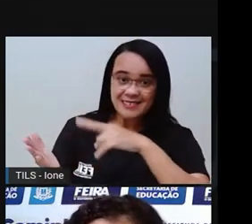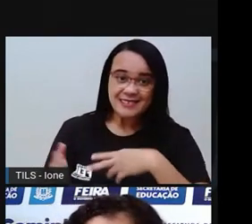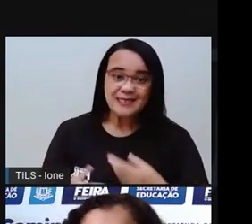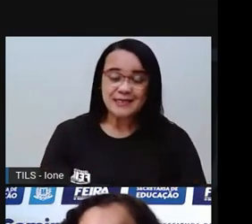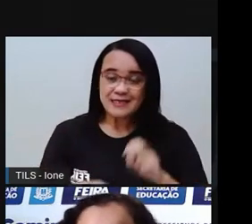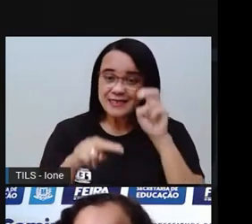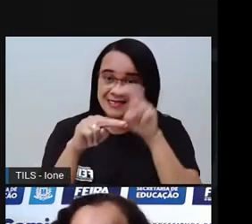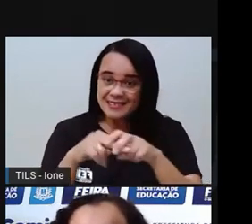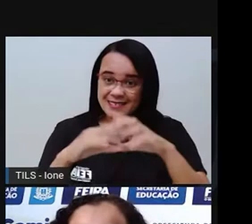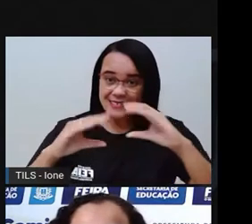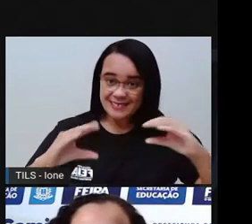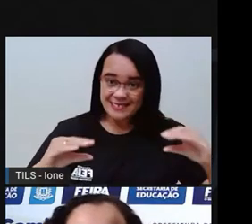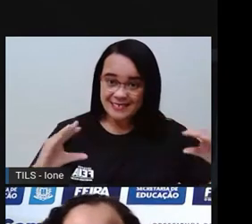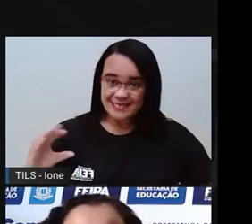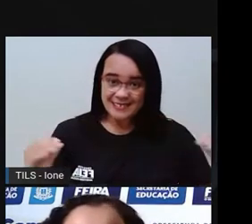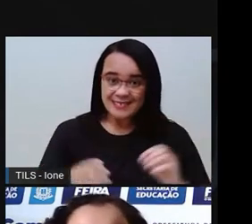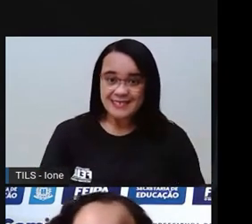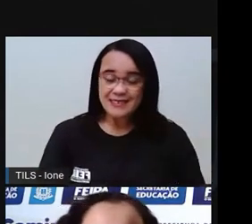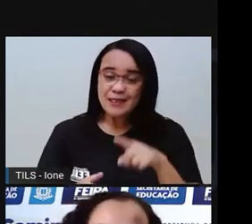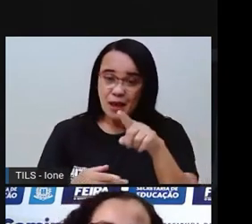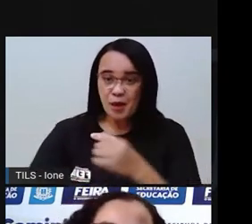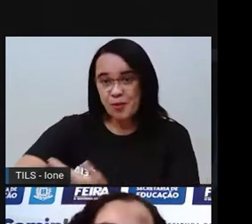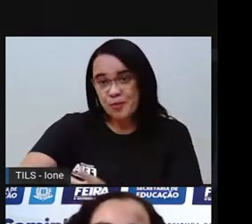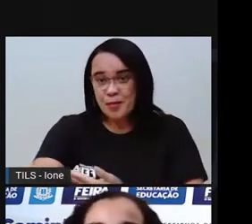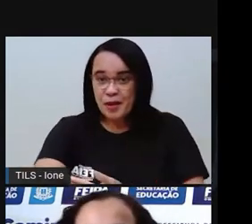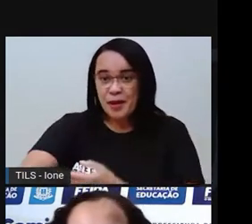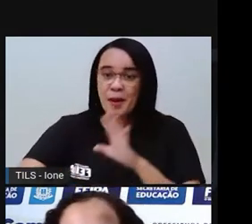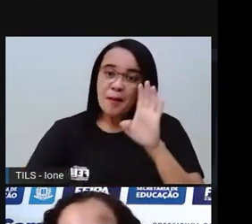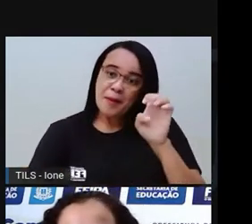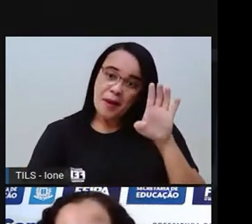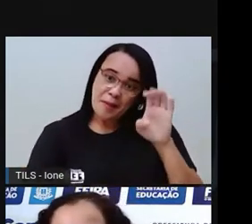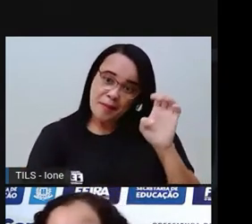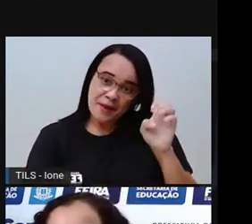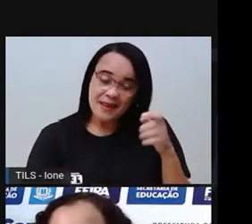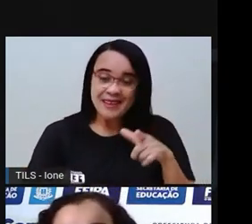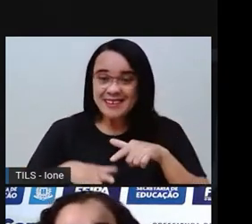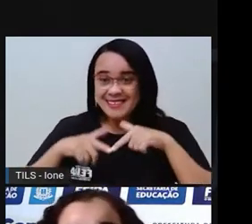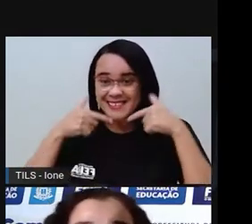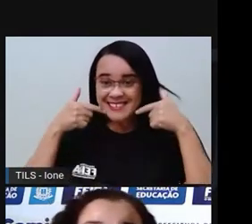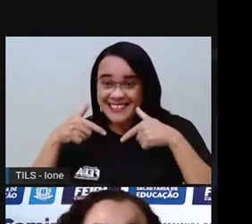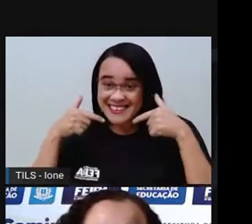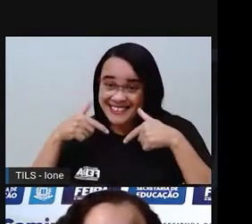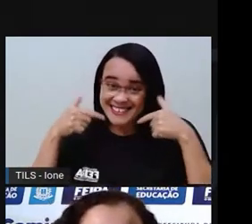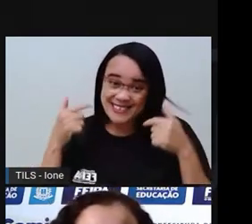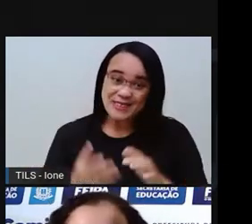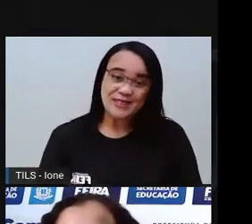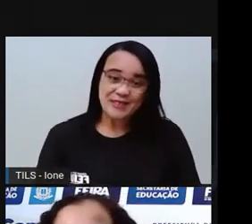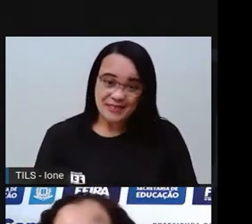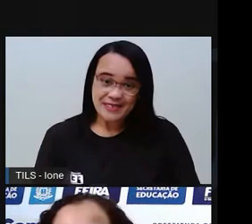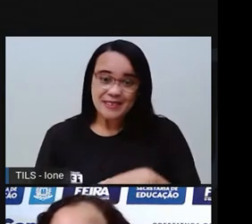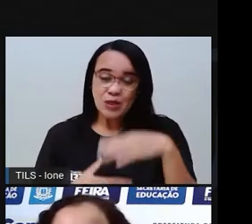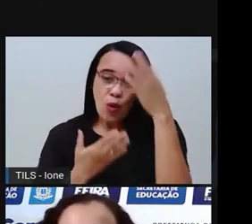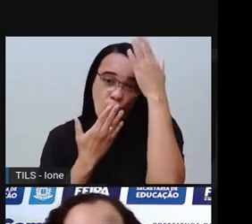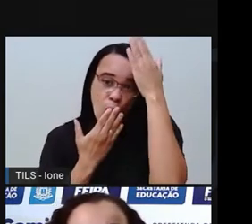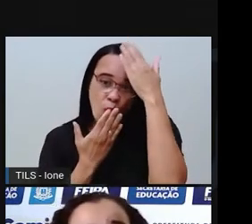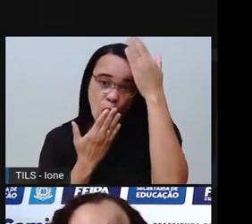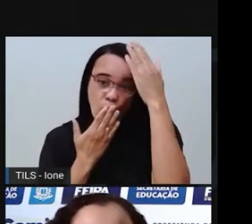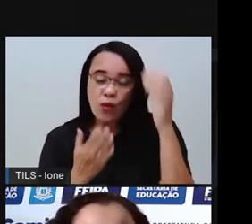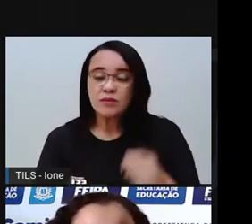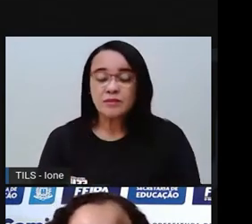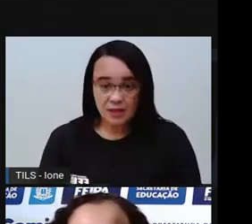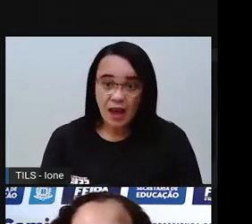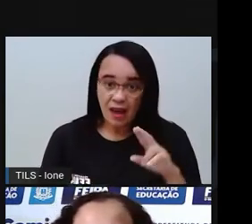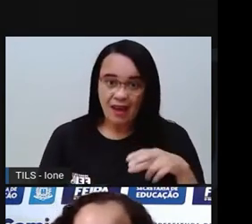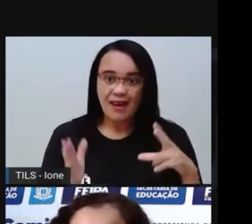né? Tem um bebezinho aqui tão risonho, uma menininha tão risonha. Tem um indígena aqui, eu não sei se vocês